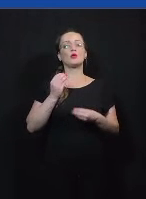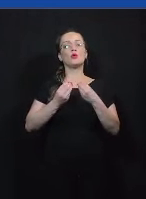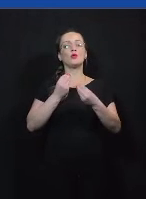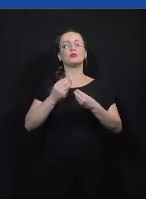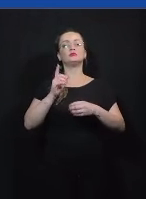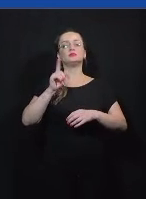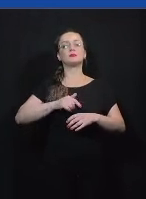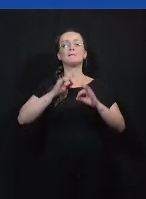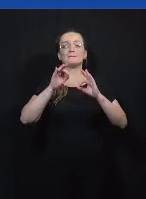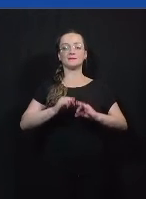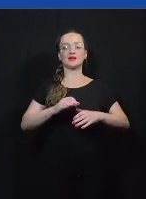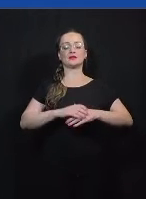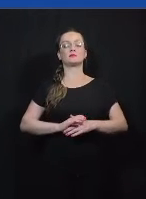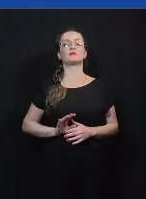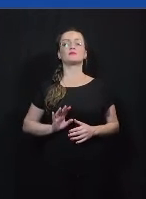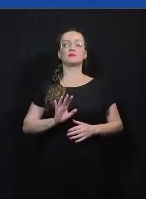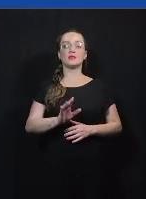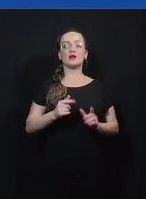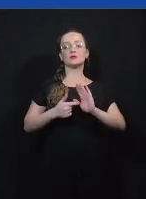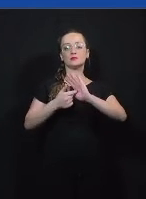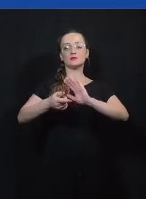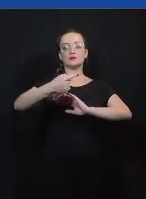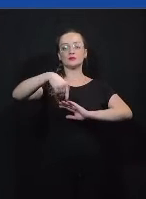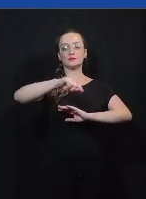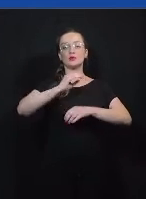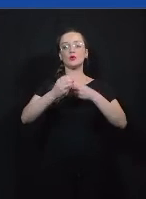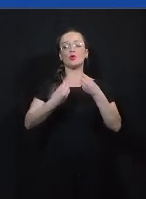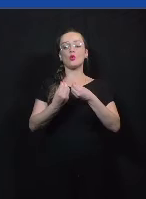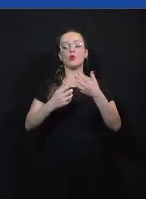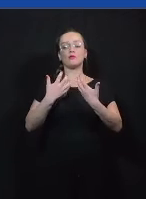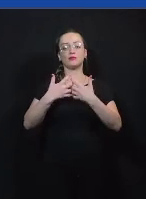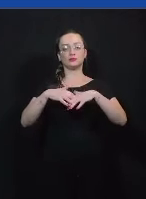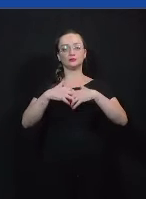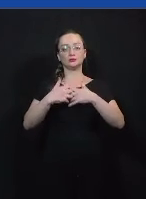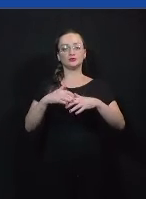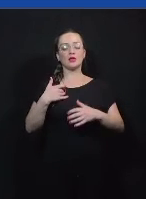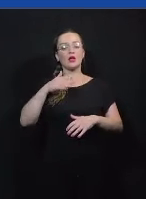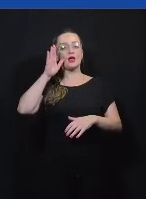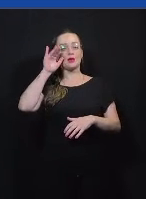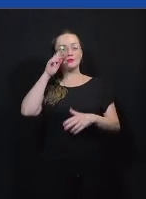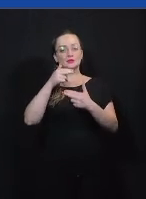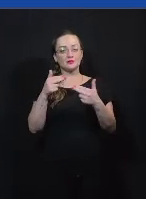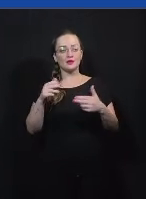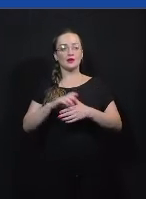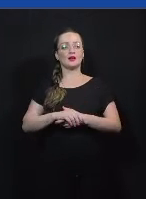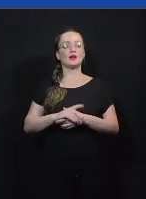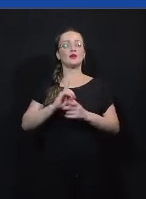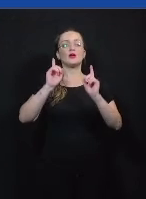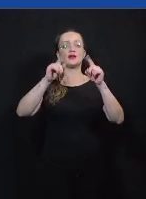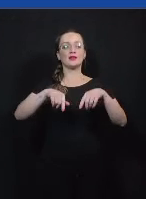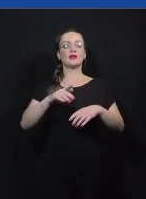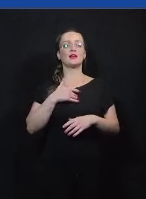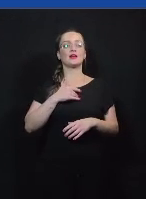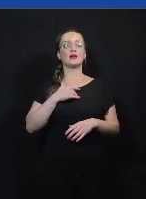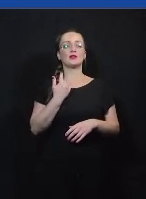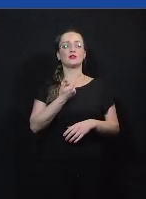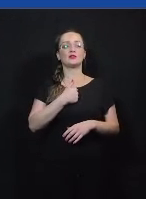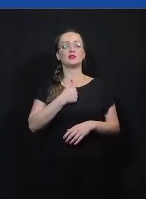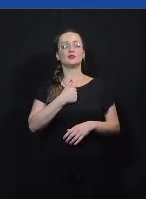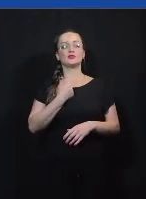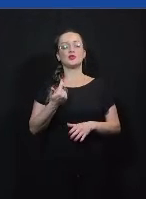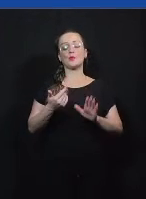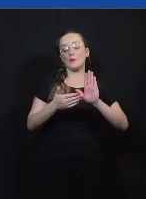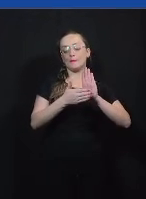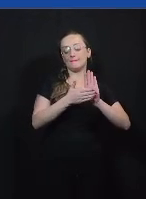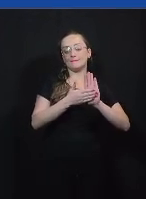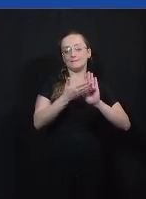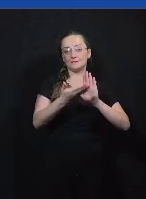mesmo mas só para mostrar para vocês como ele funciona para vocês tiverem curiosidade ou querem entender como seria a gente propõe